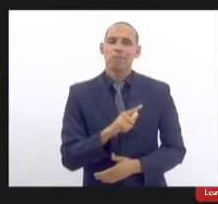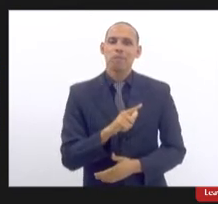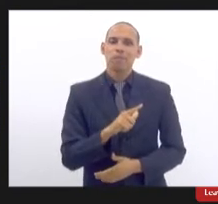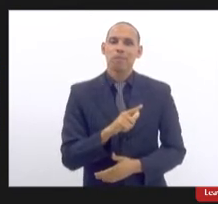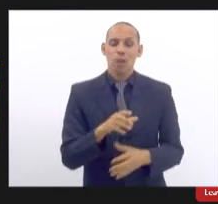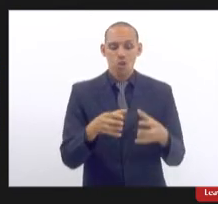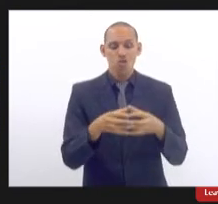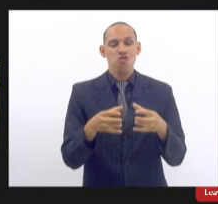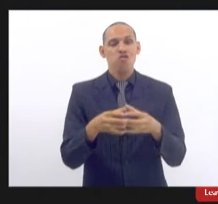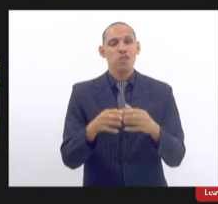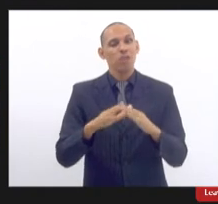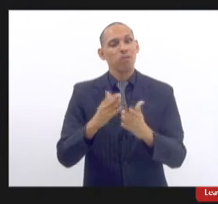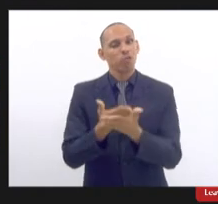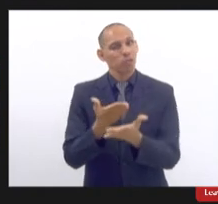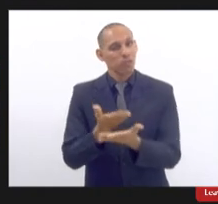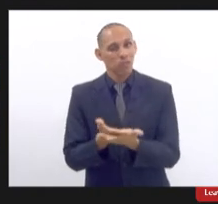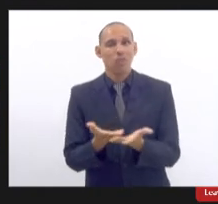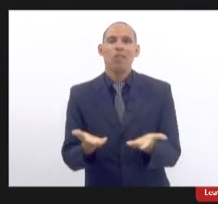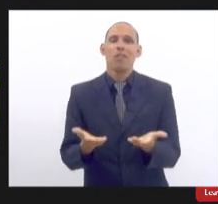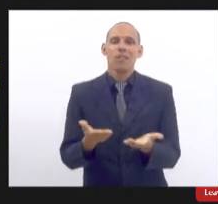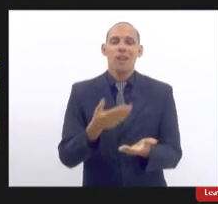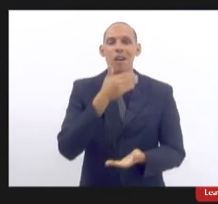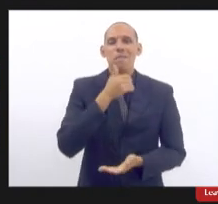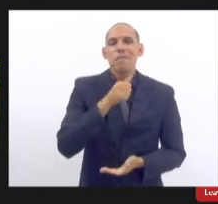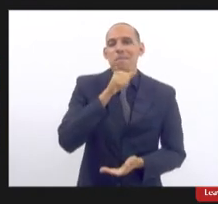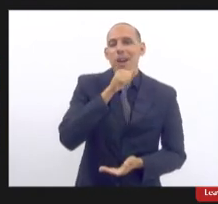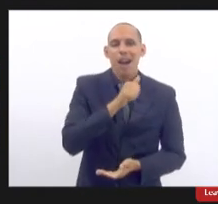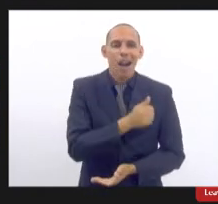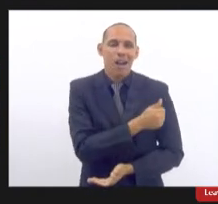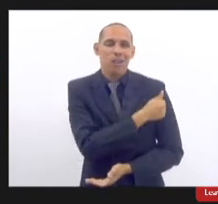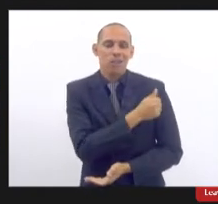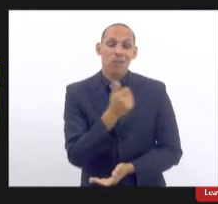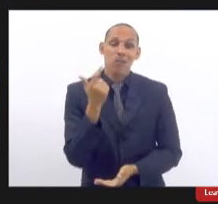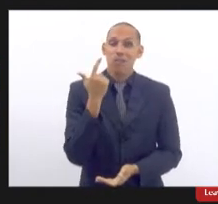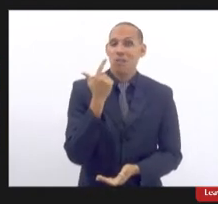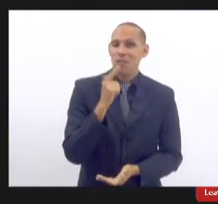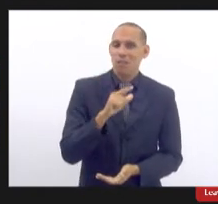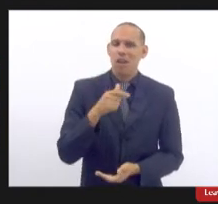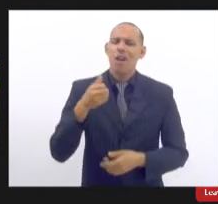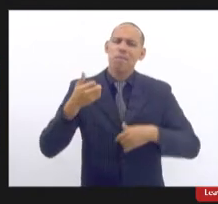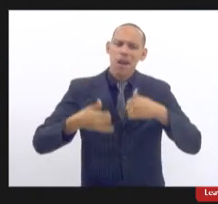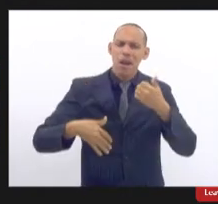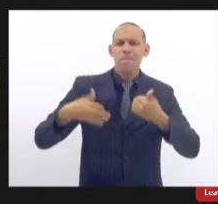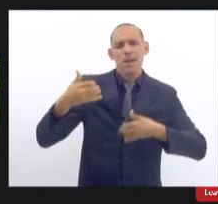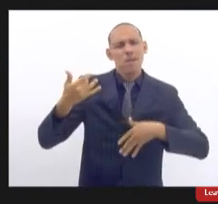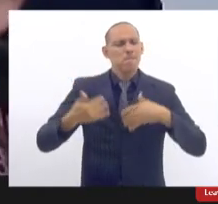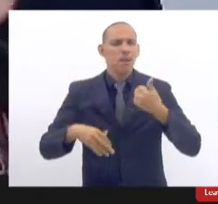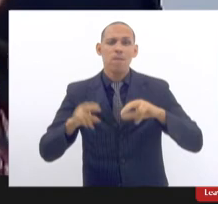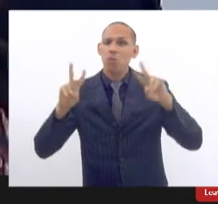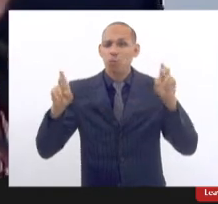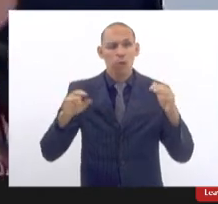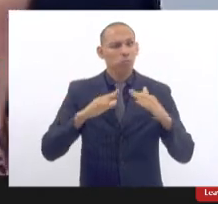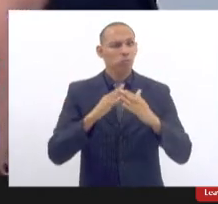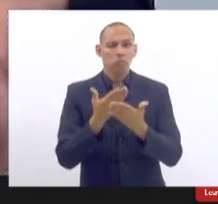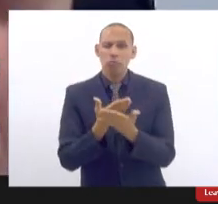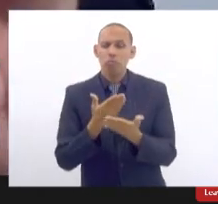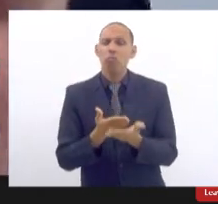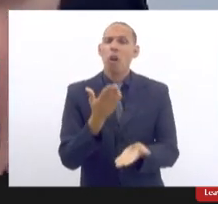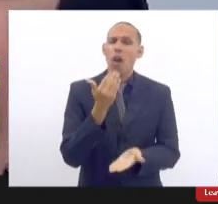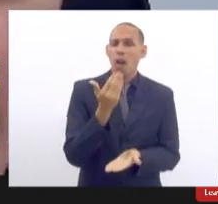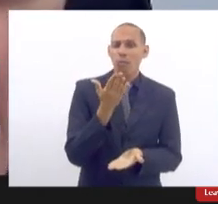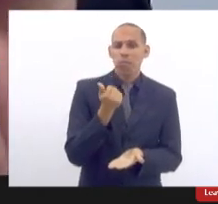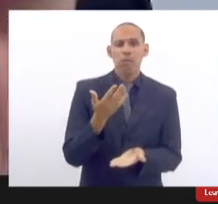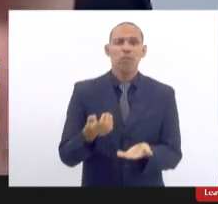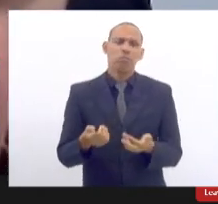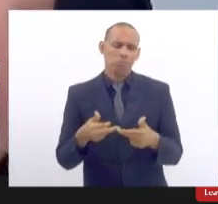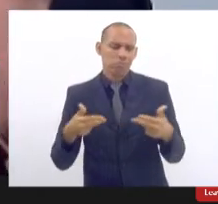conselhos escolares por exemplo para os pais e alunos poderem falar algo sobre a escola alimentação das crianças